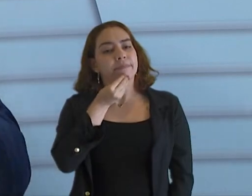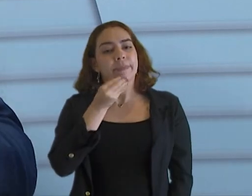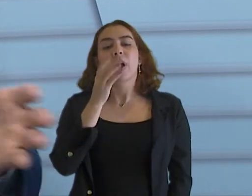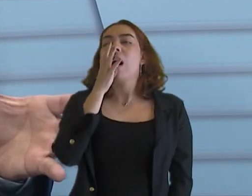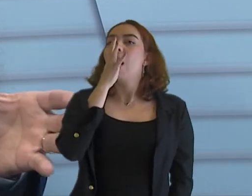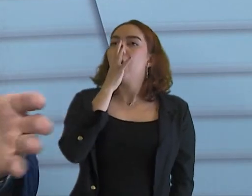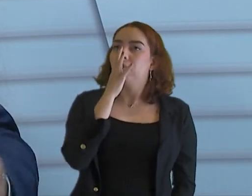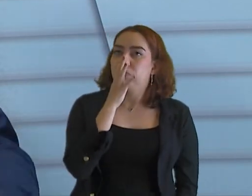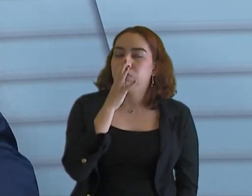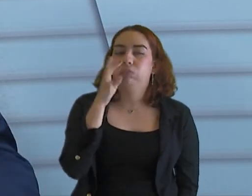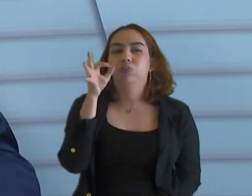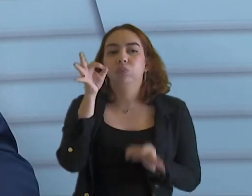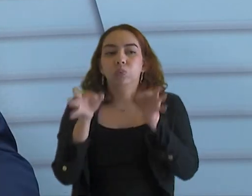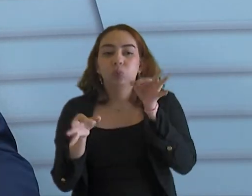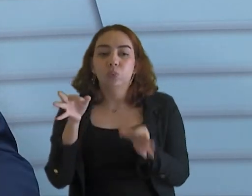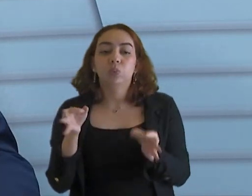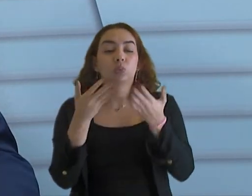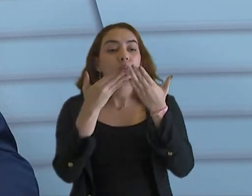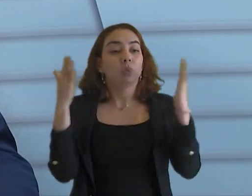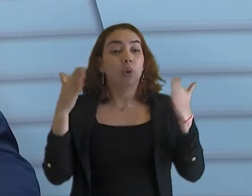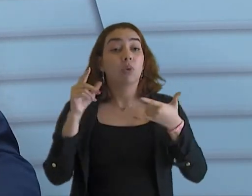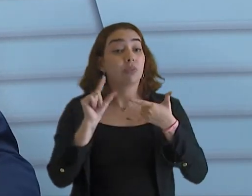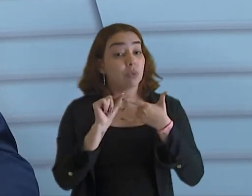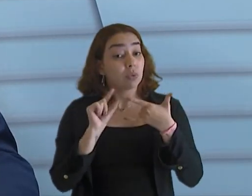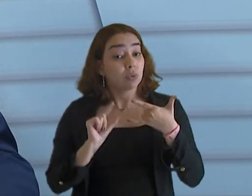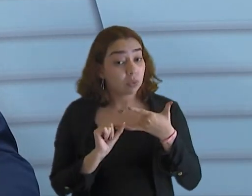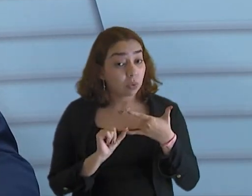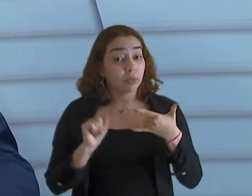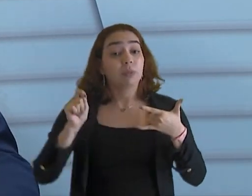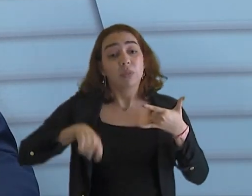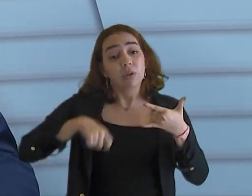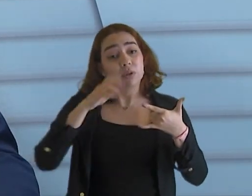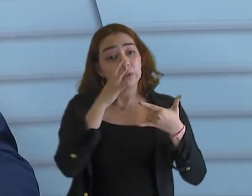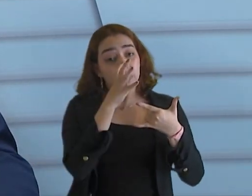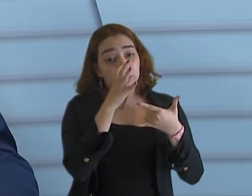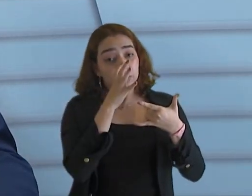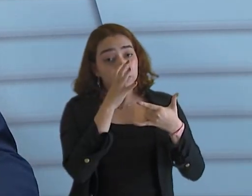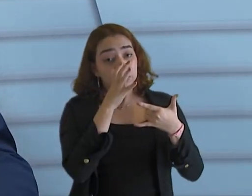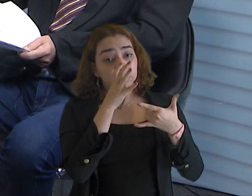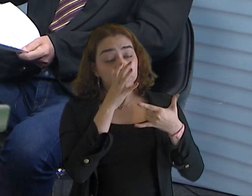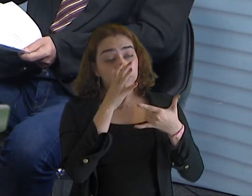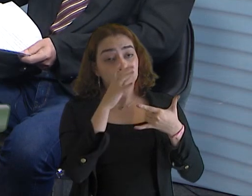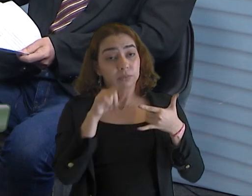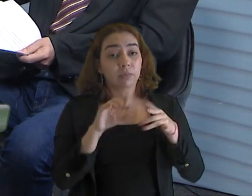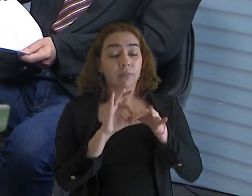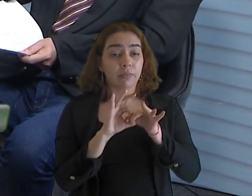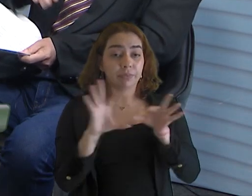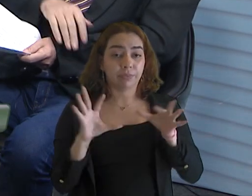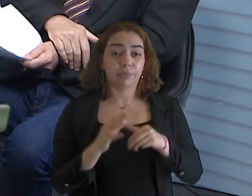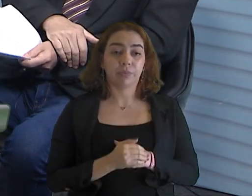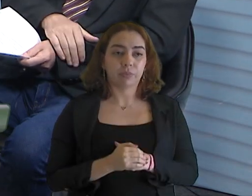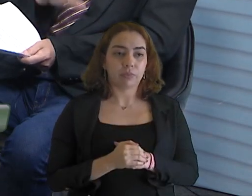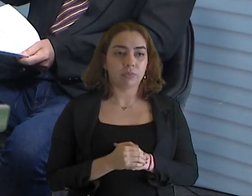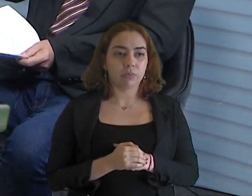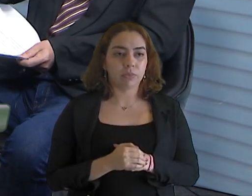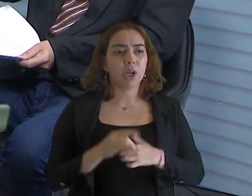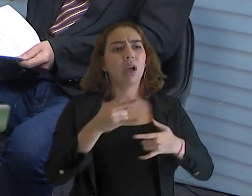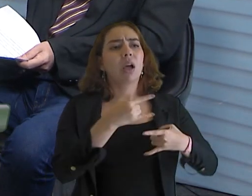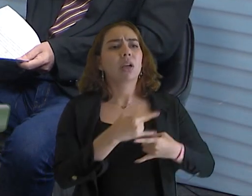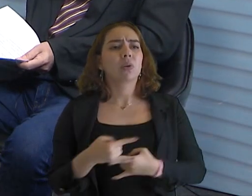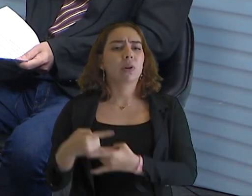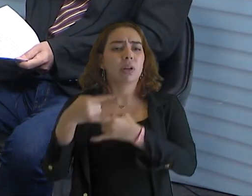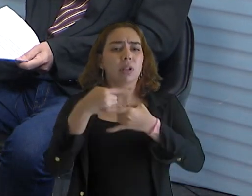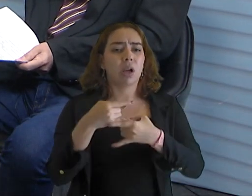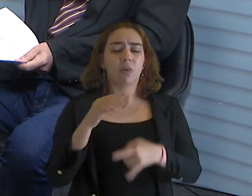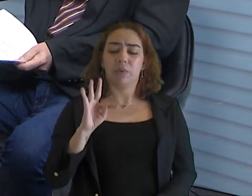as nossas sessões são abertas, estão no YouTube também, quem quiser ver, as sessões estão no YouTube. Elas são transmitidas online? São transmitidas online. No canal do